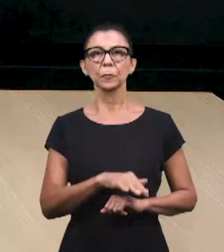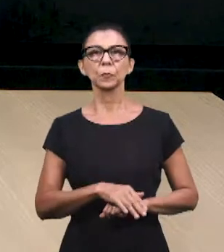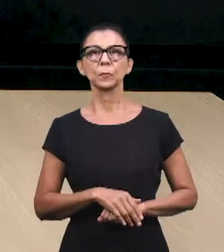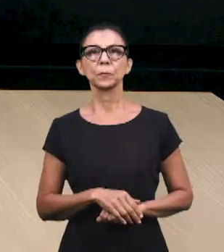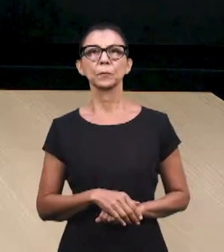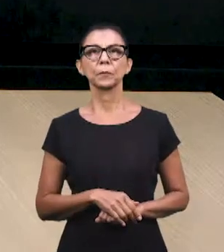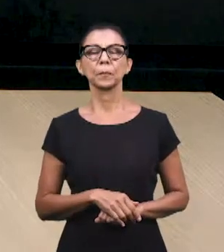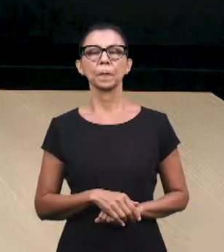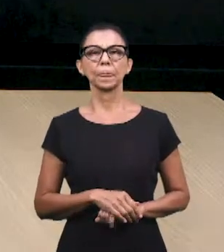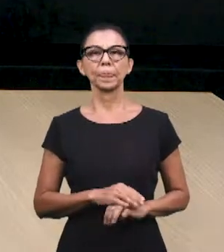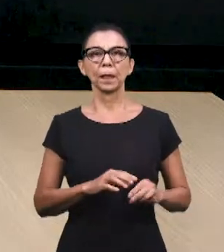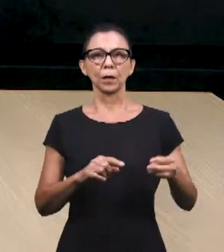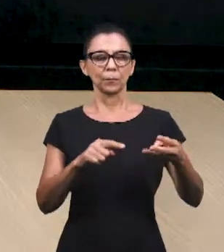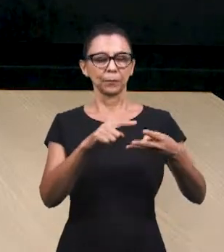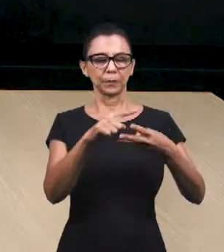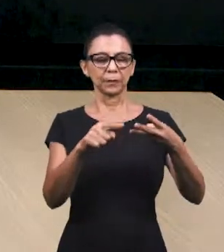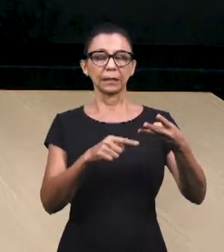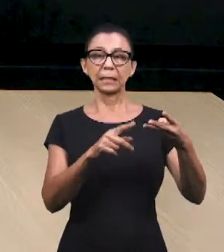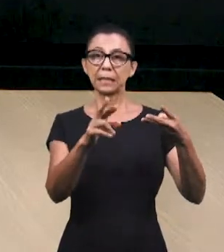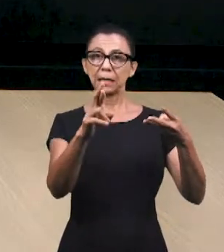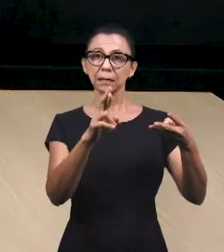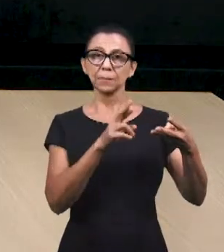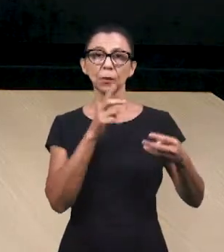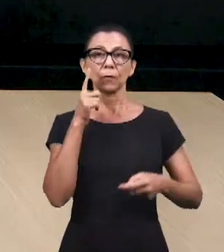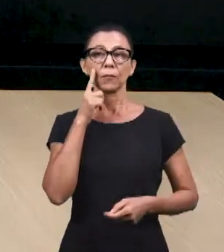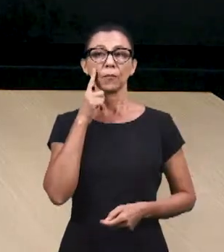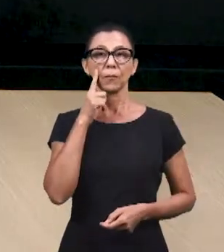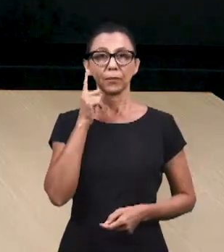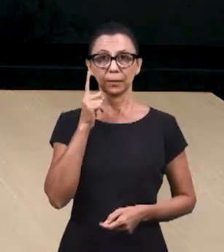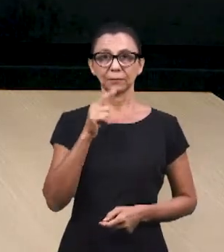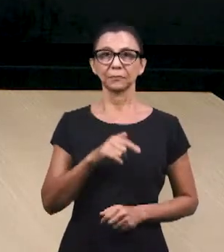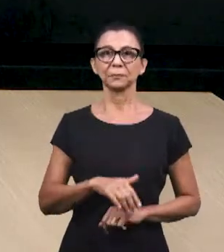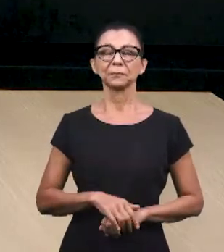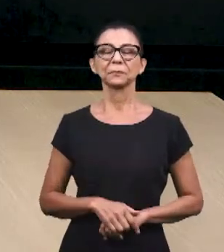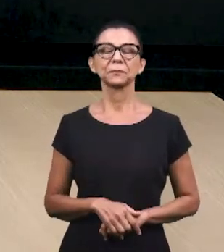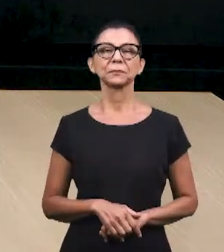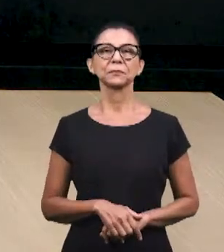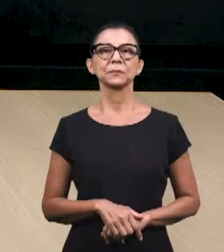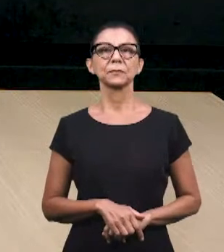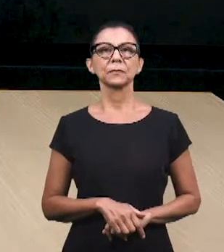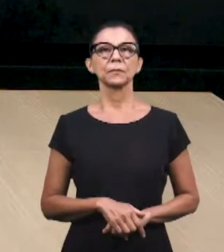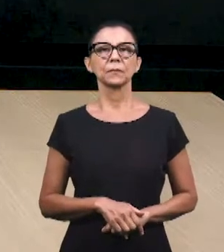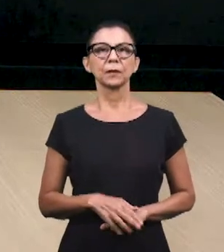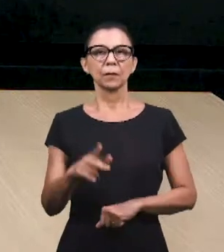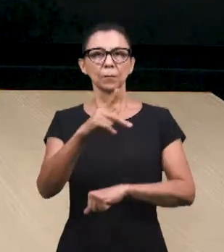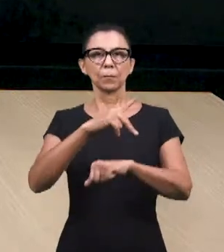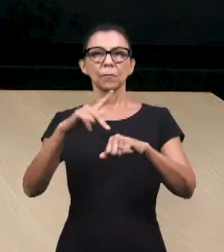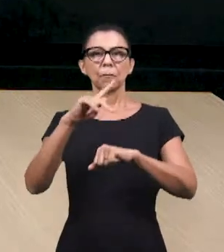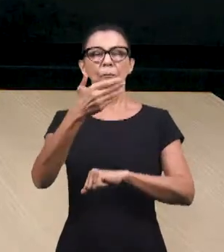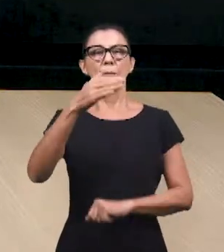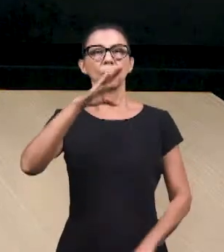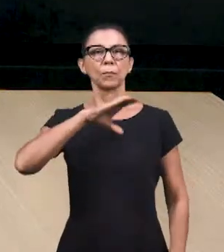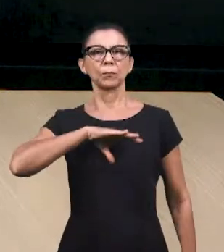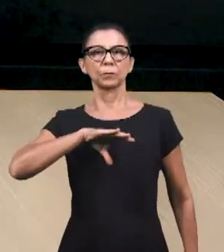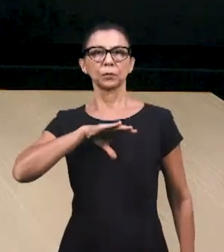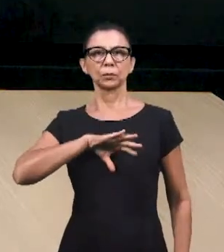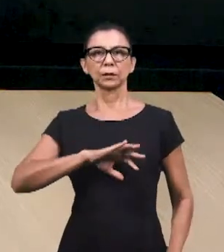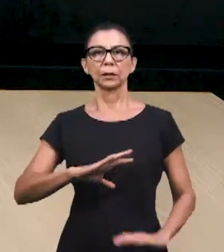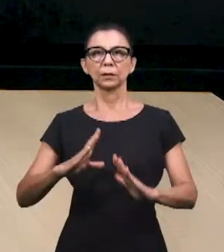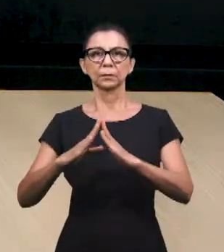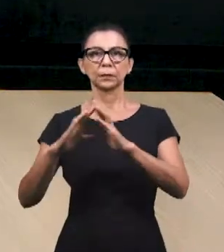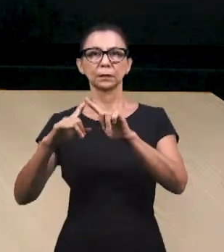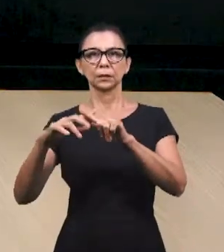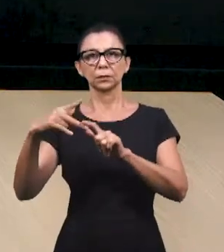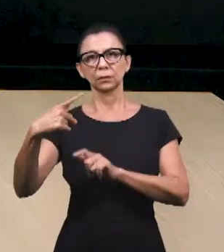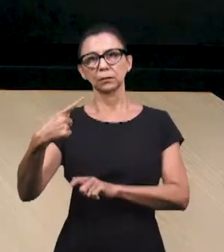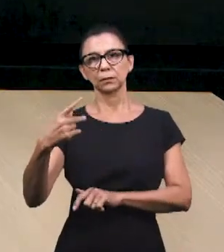três respostas. E esta outra resposta, a nossa pergunta, ela vem de Portugal, da nossa igreja em Porto, ao